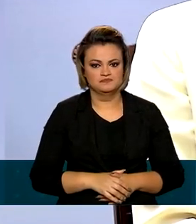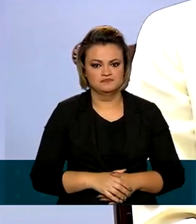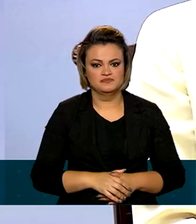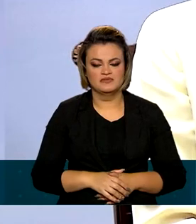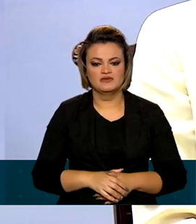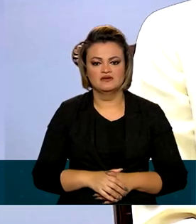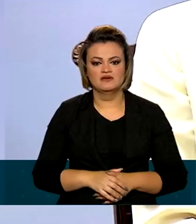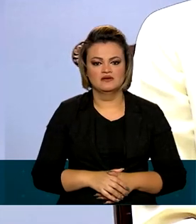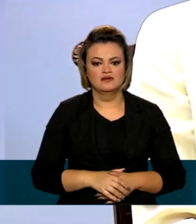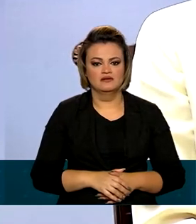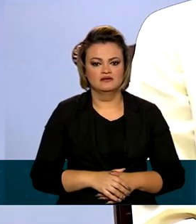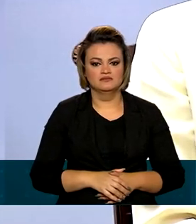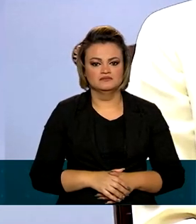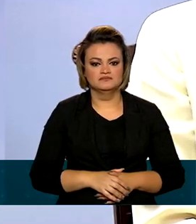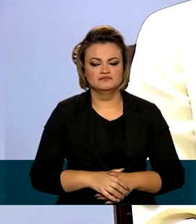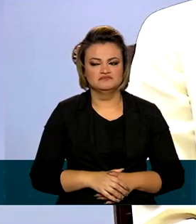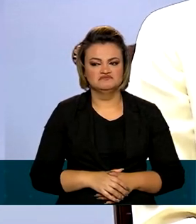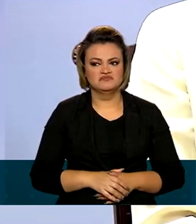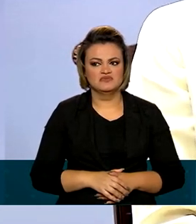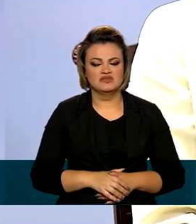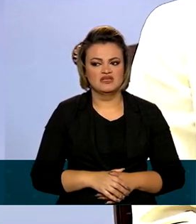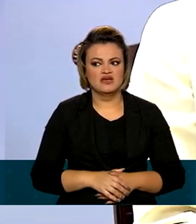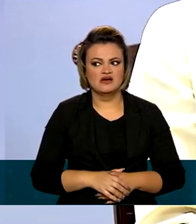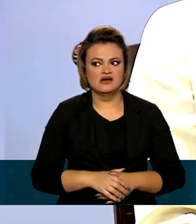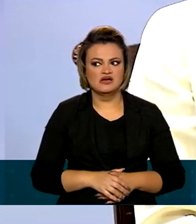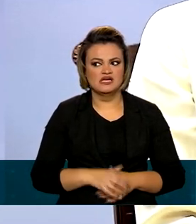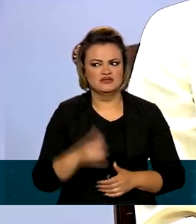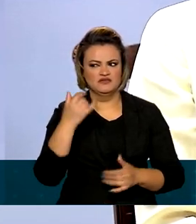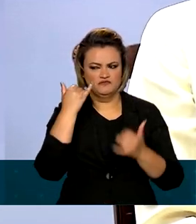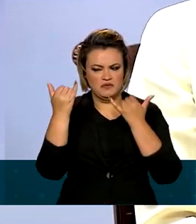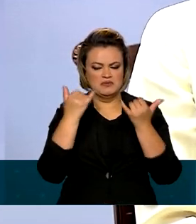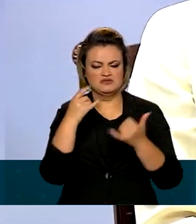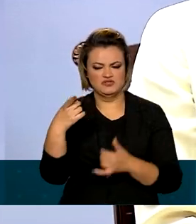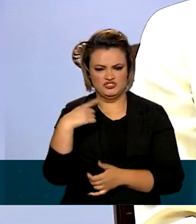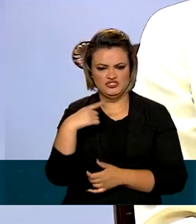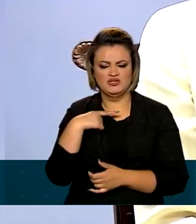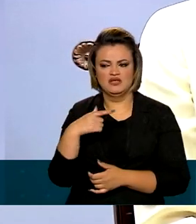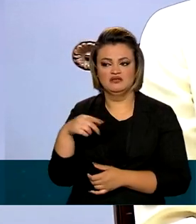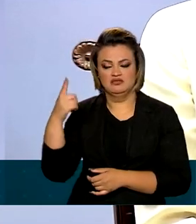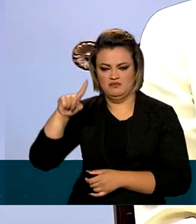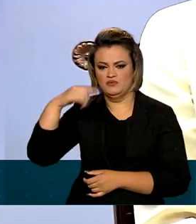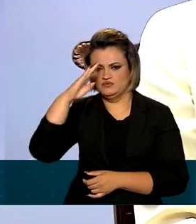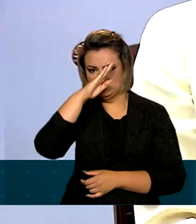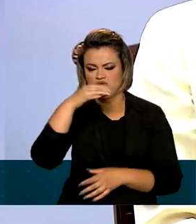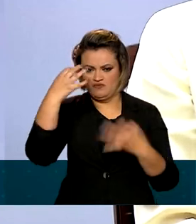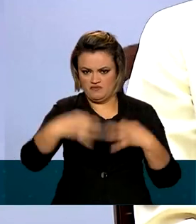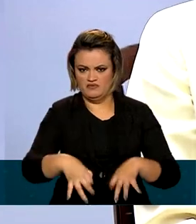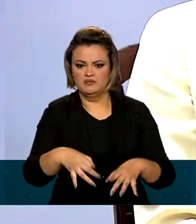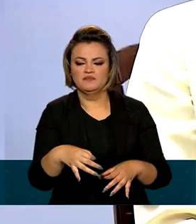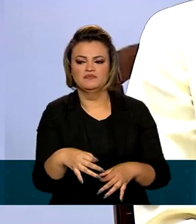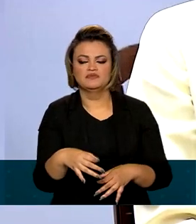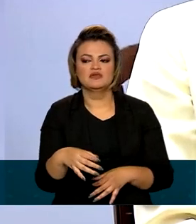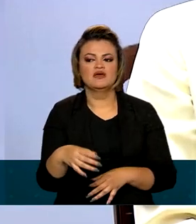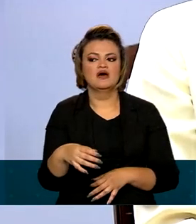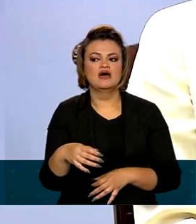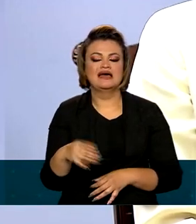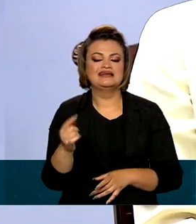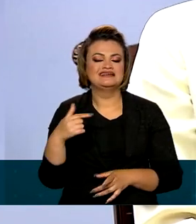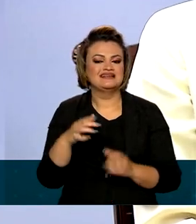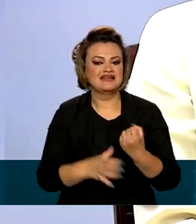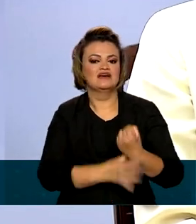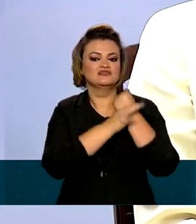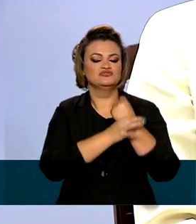dado, e imagino que isso possa ser reafirmado pelo presidente Bolsonaro, a necessidade de